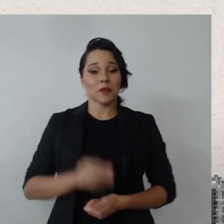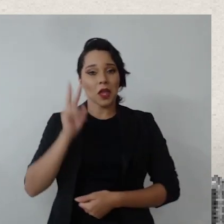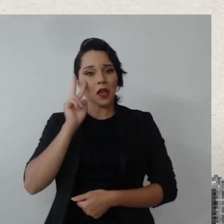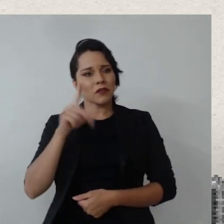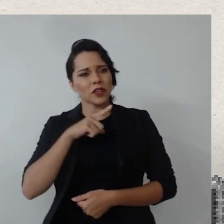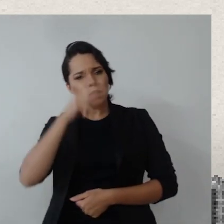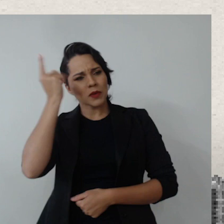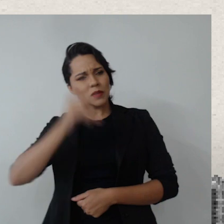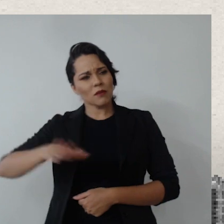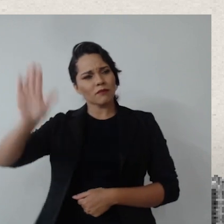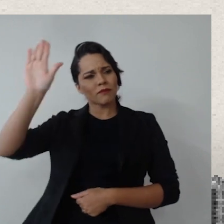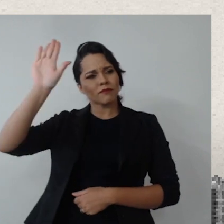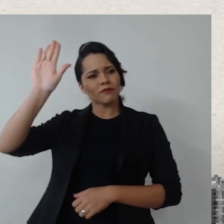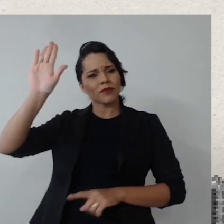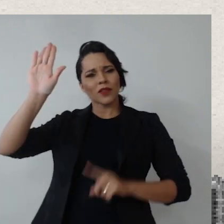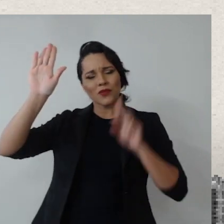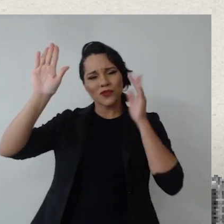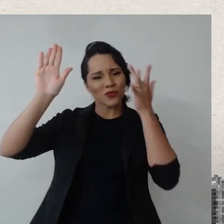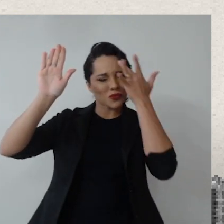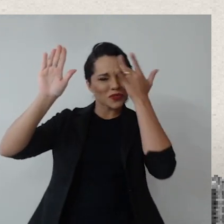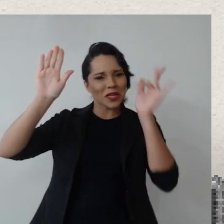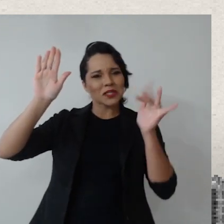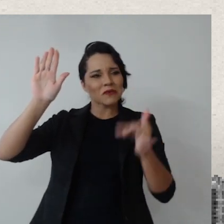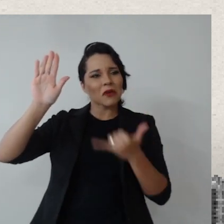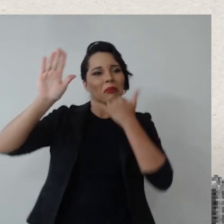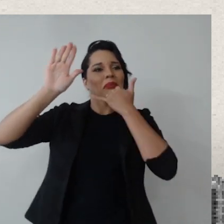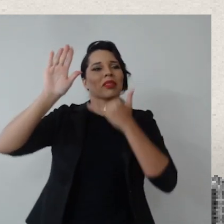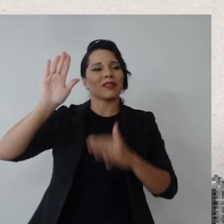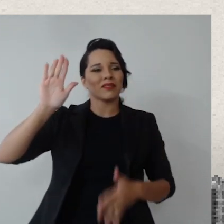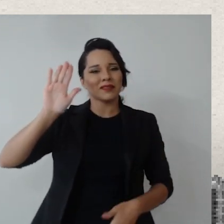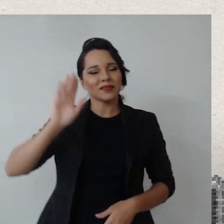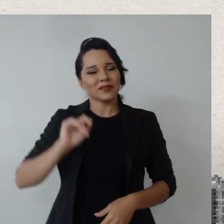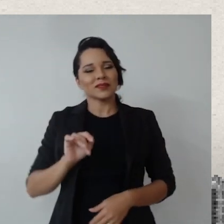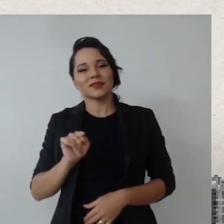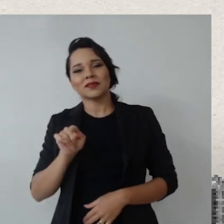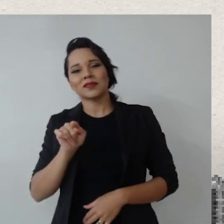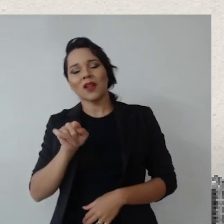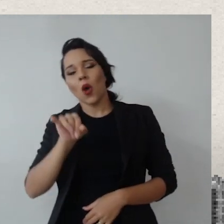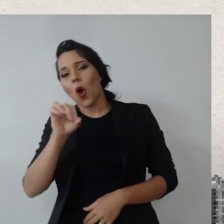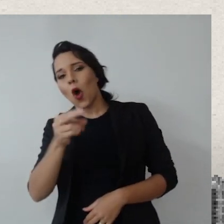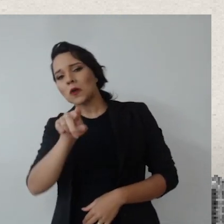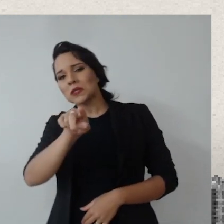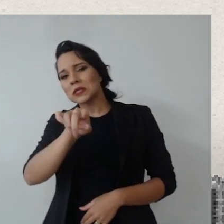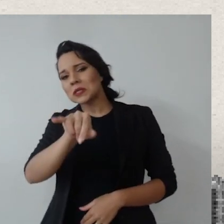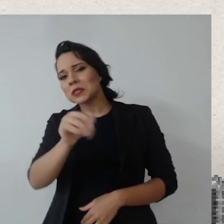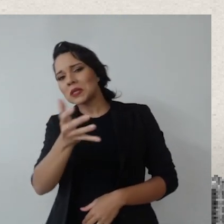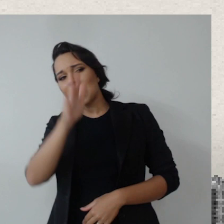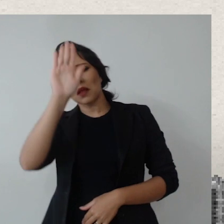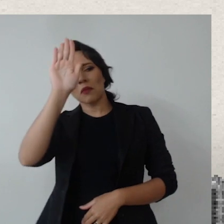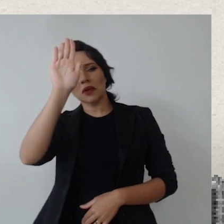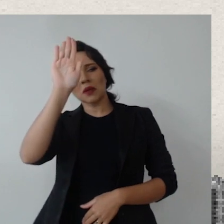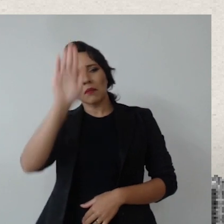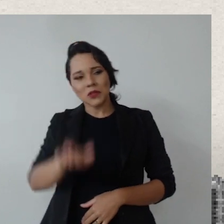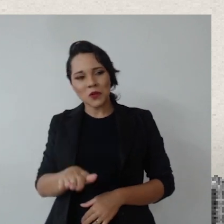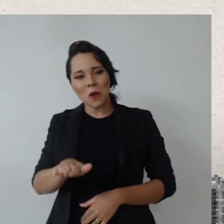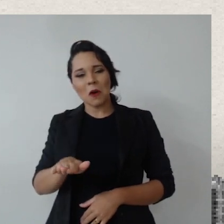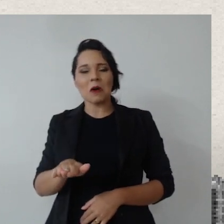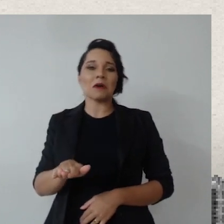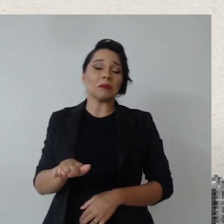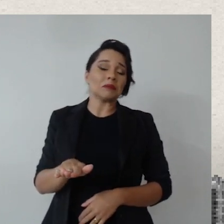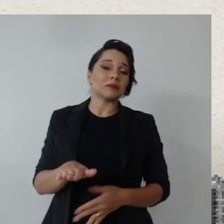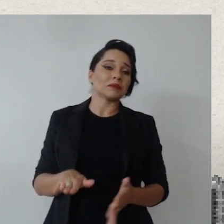eu vi que tinha uma colega com a mão levantada, não sei se ela levantou a mãozinha sem querer, né, ou se ela abaixou,